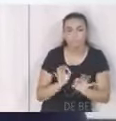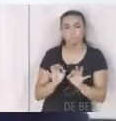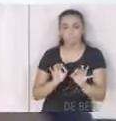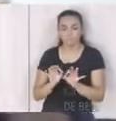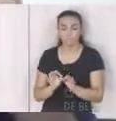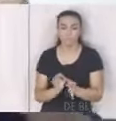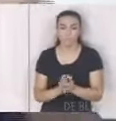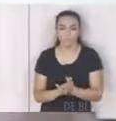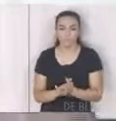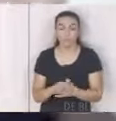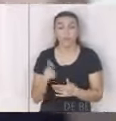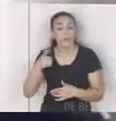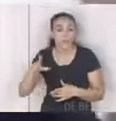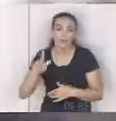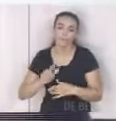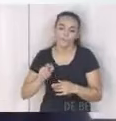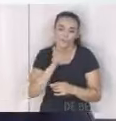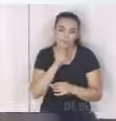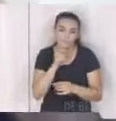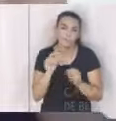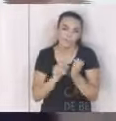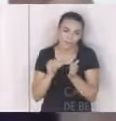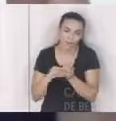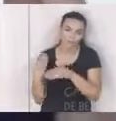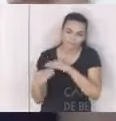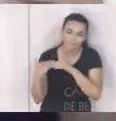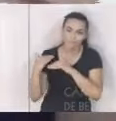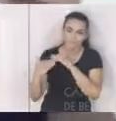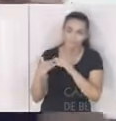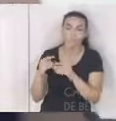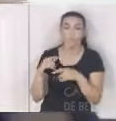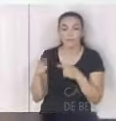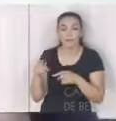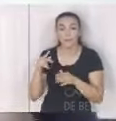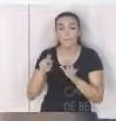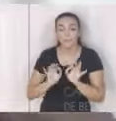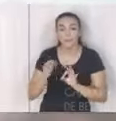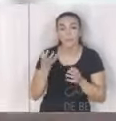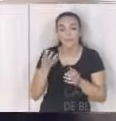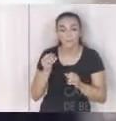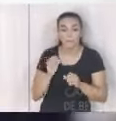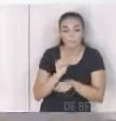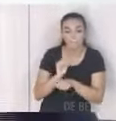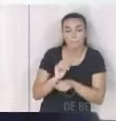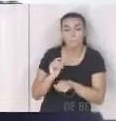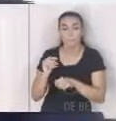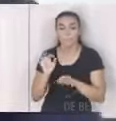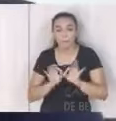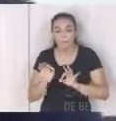né é claro que ainda vão etapas o plano visa nos preparar e equipar cada vez mais